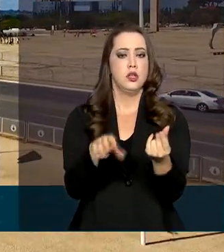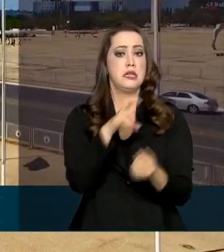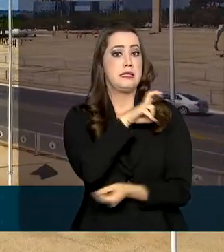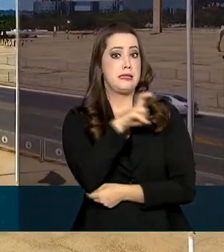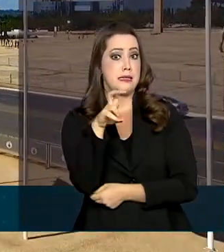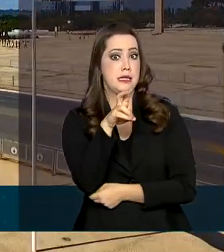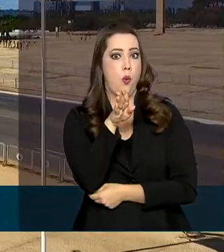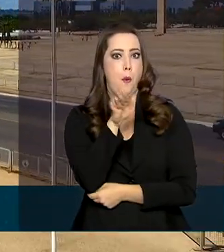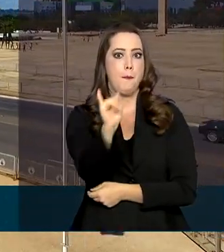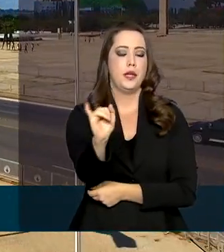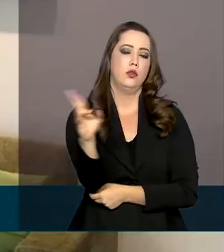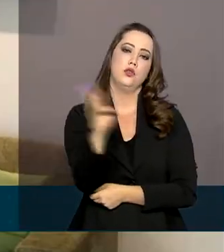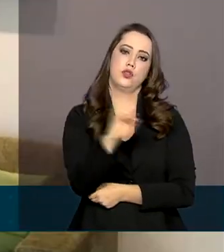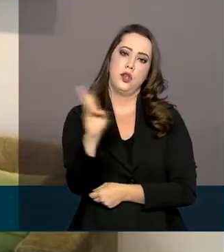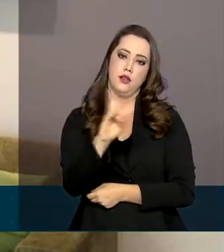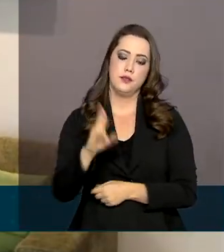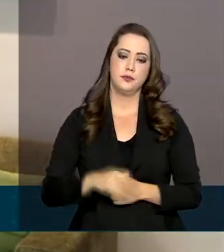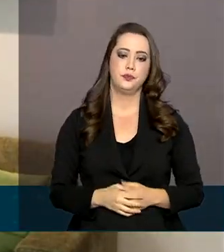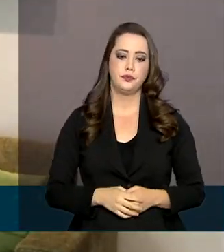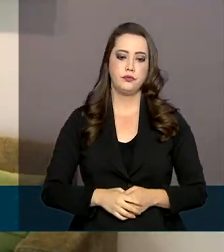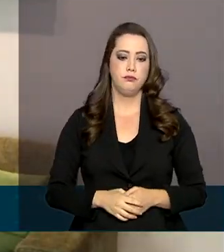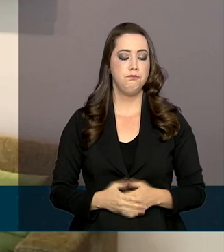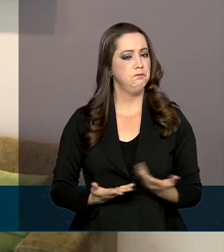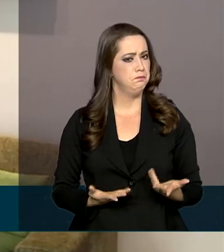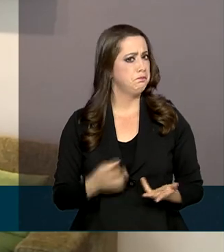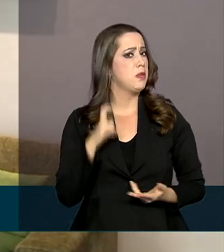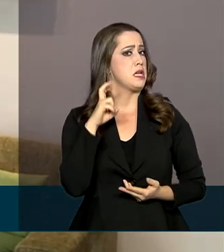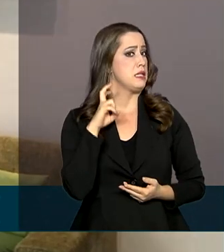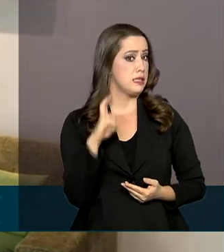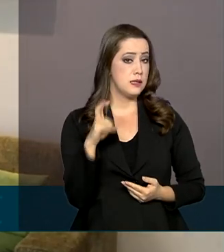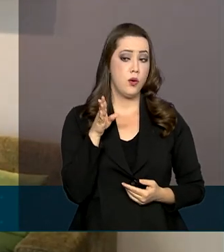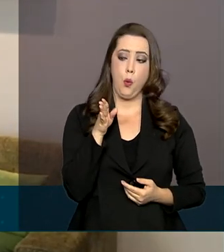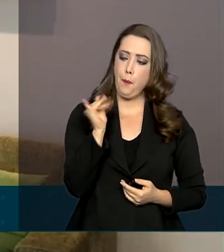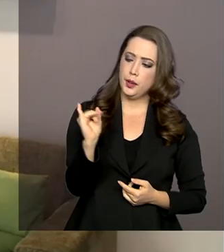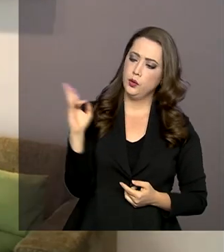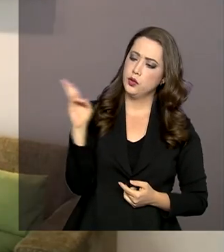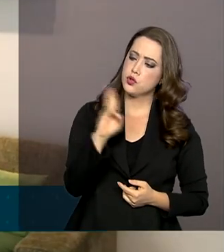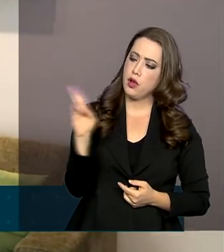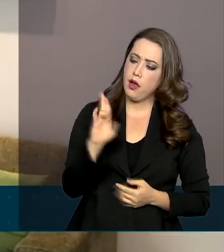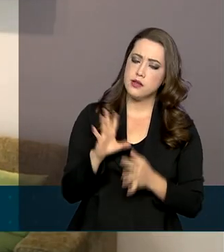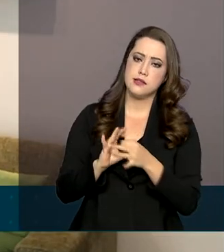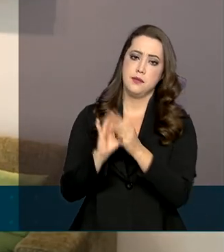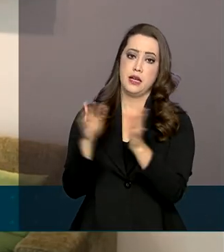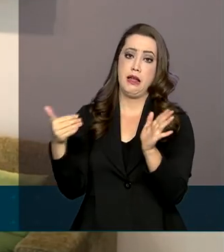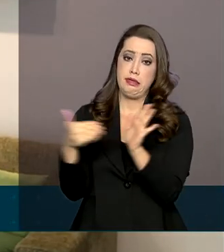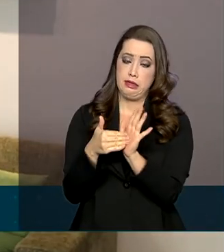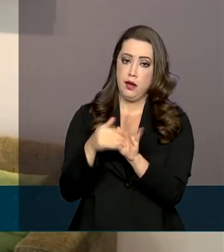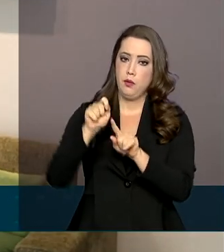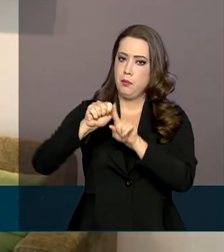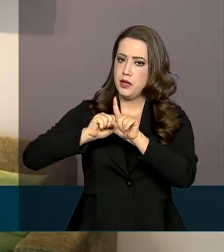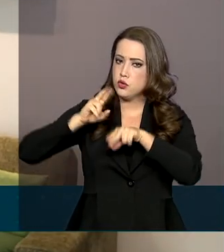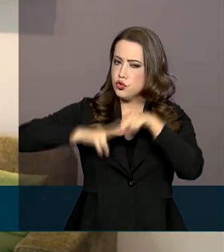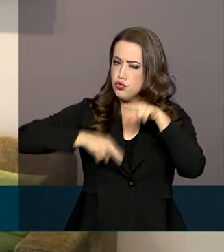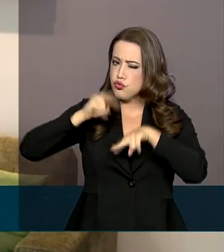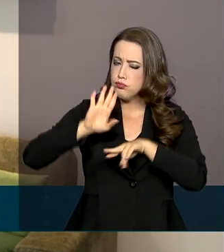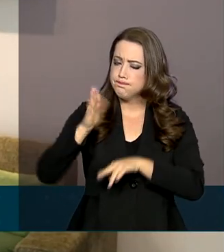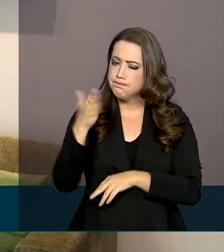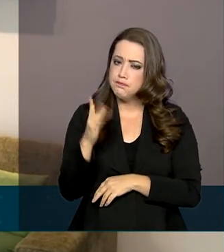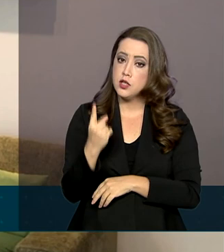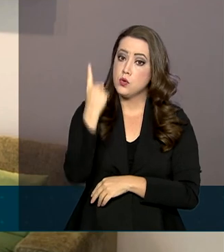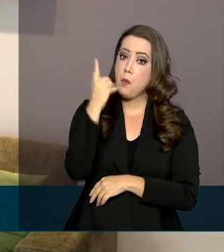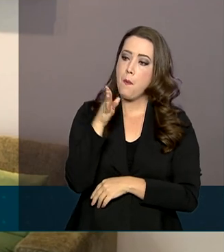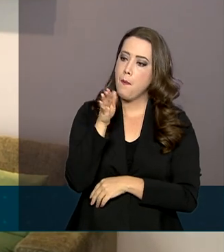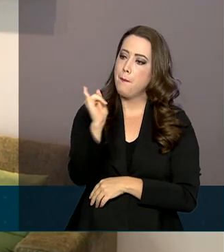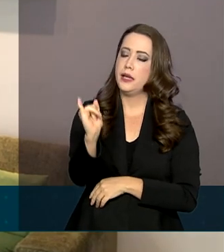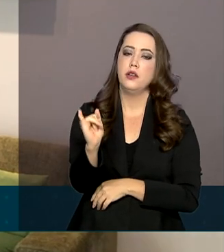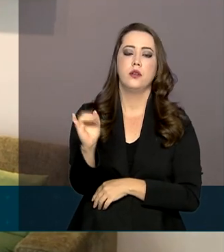R 5 bilhões. Dos R 5 bilhões autorizados, foram empenhados até o mês de julho, cerca de R 1